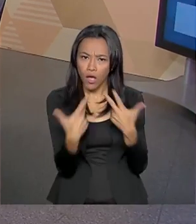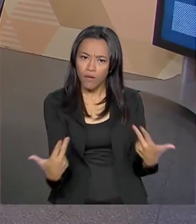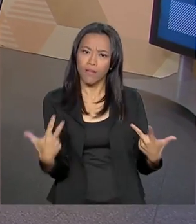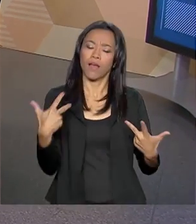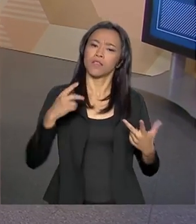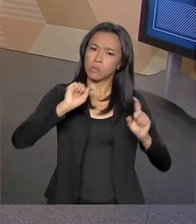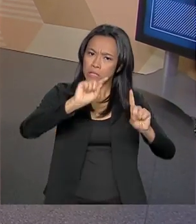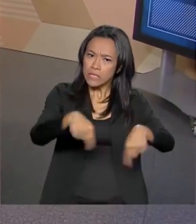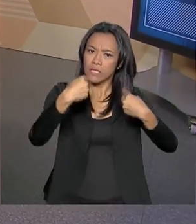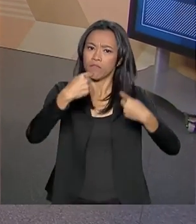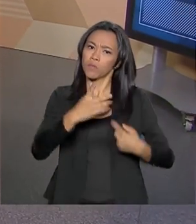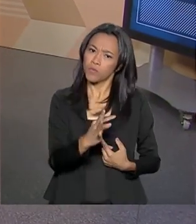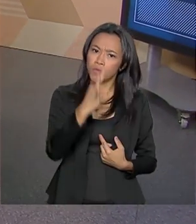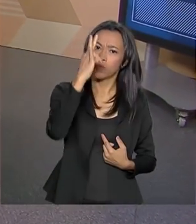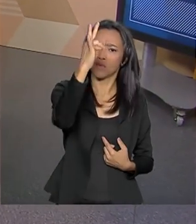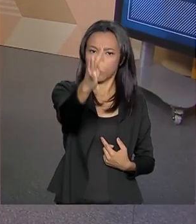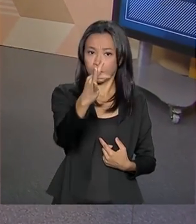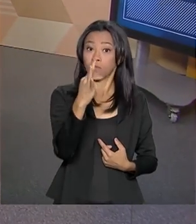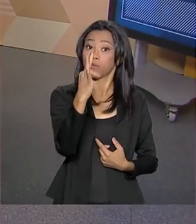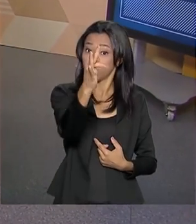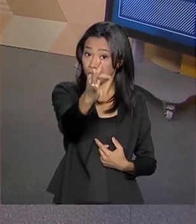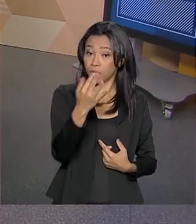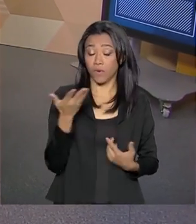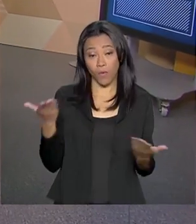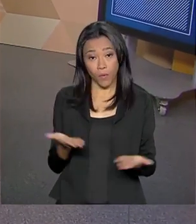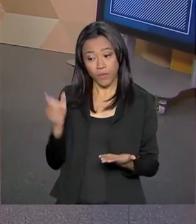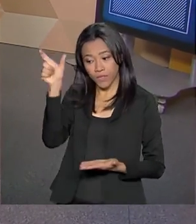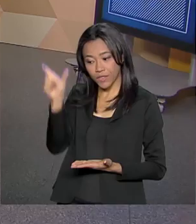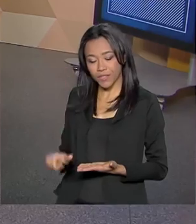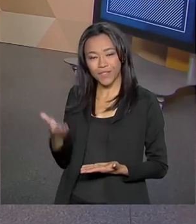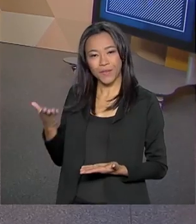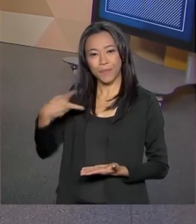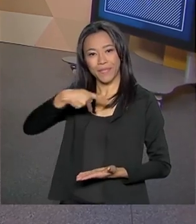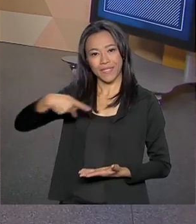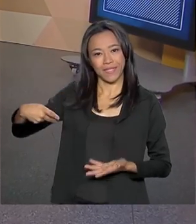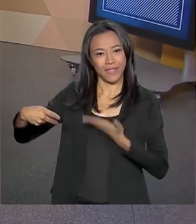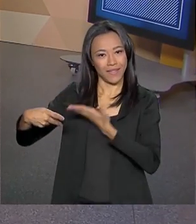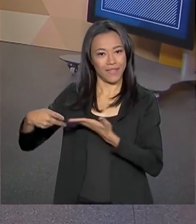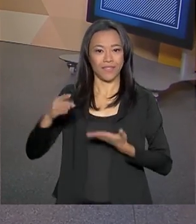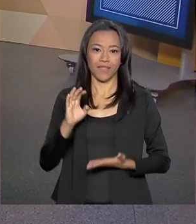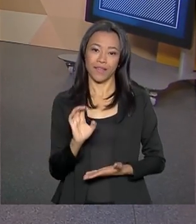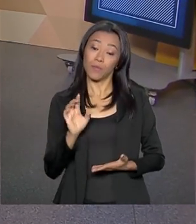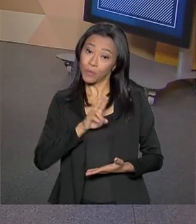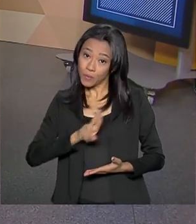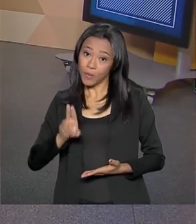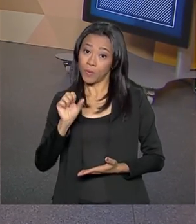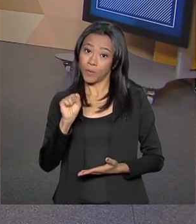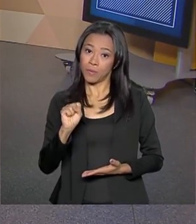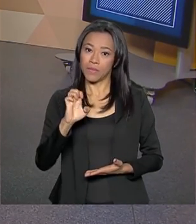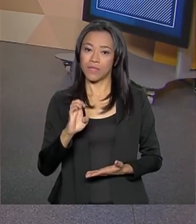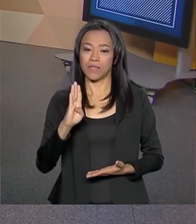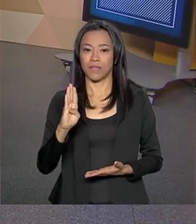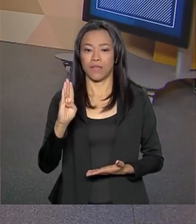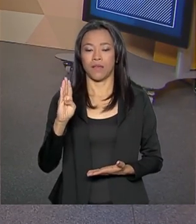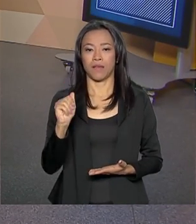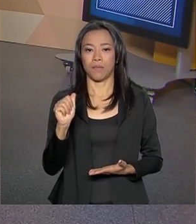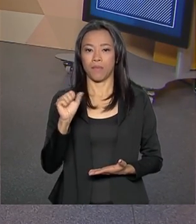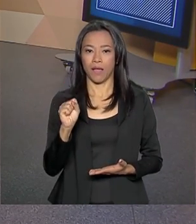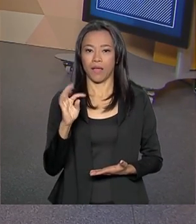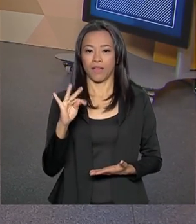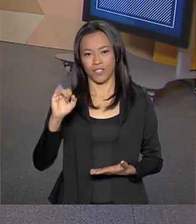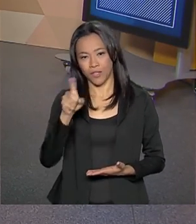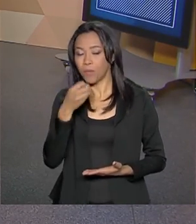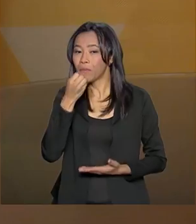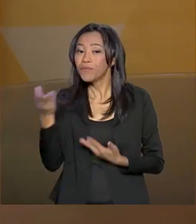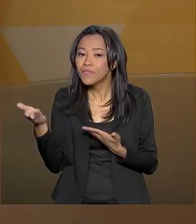e desafios para o futuro, eu recebo aqui hoje o presidente da Embrapa, Sebastião Barbosa. Seja muito bem-vindo aqui ao Brasil em